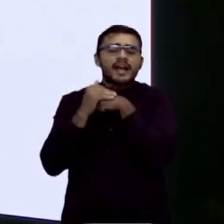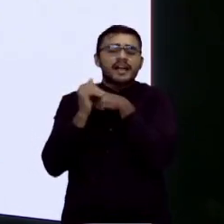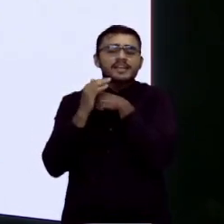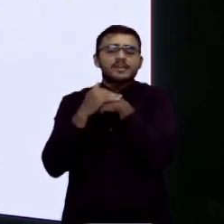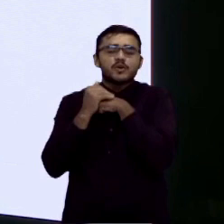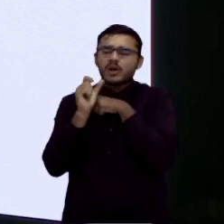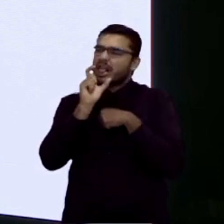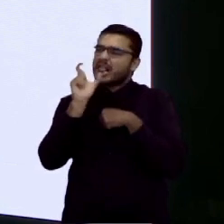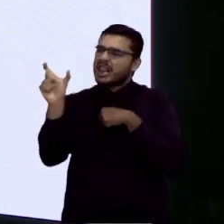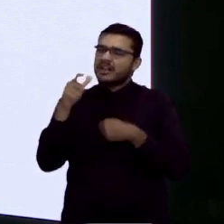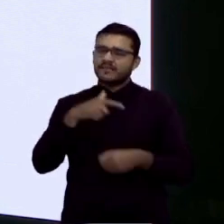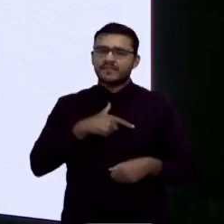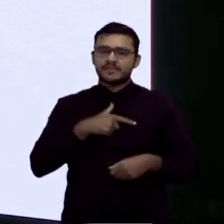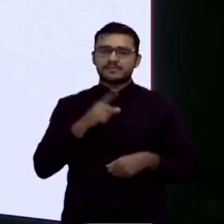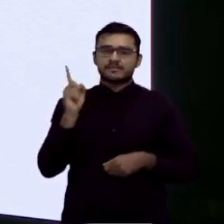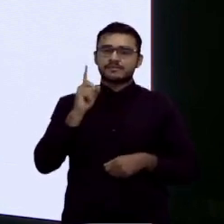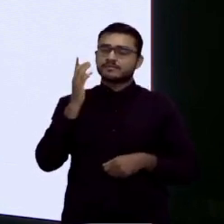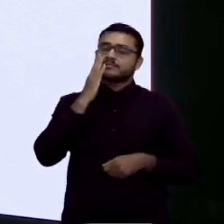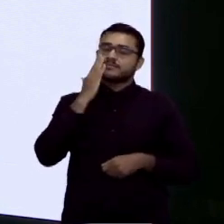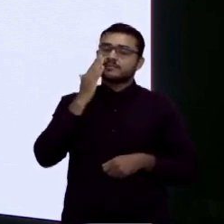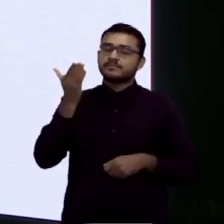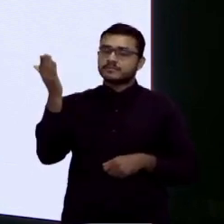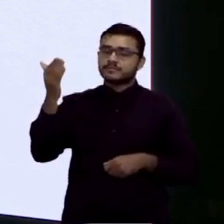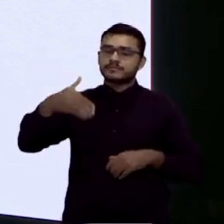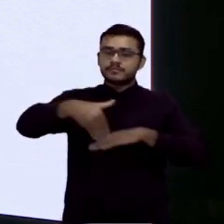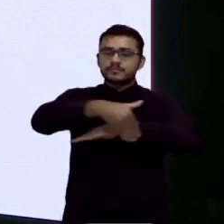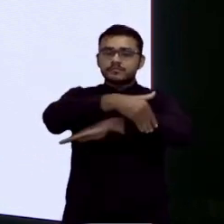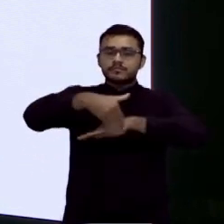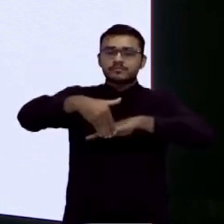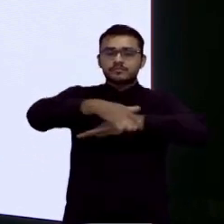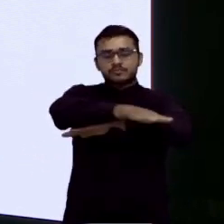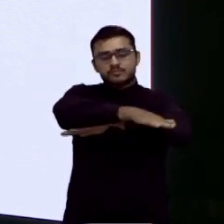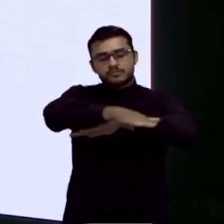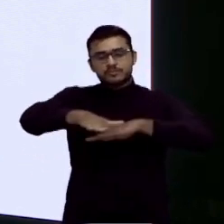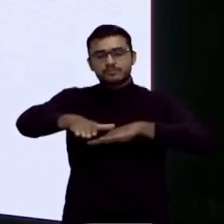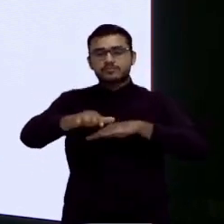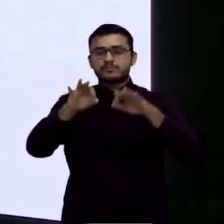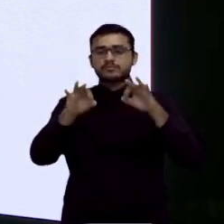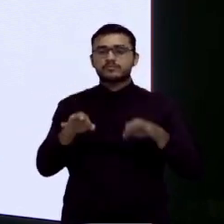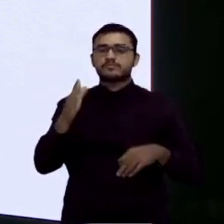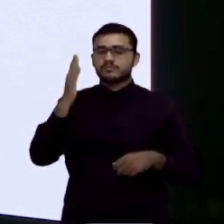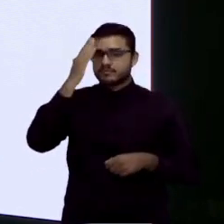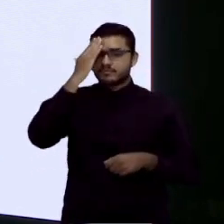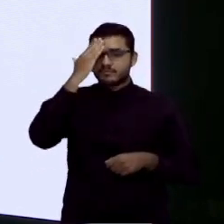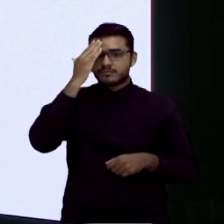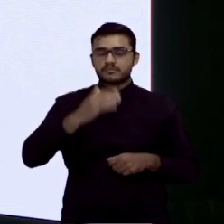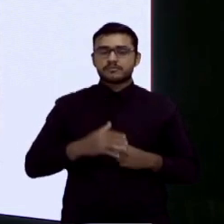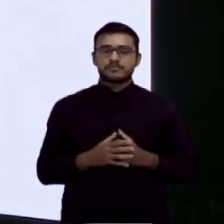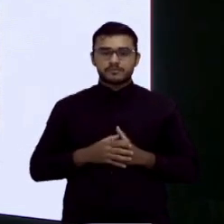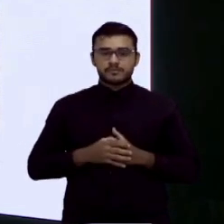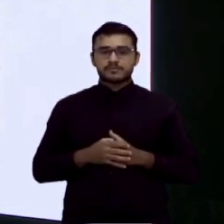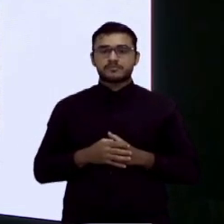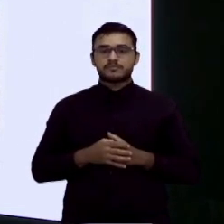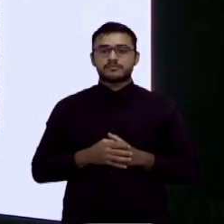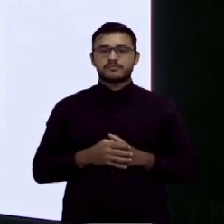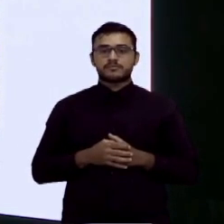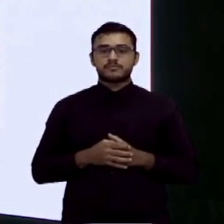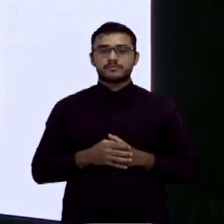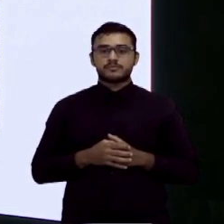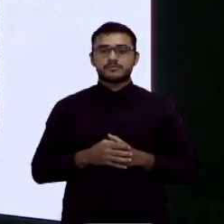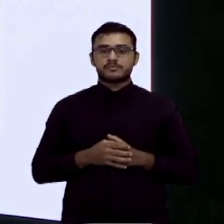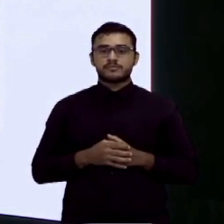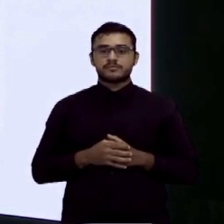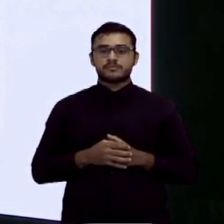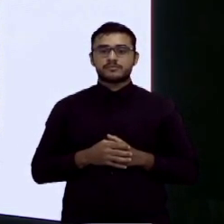Eu já tapei o buraco lá, tá lá o buraco que eu mostrei agora. Dá pra voltar aí, o buraco ver, esse é o vereador, cara.